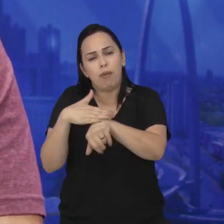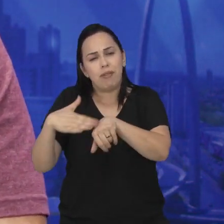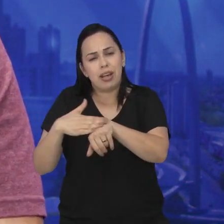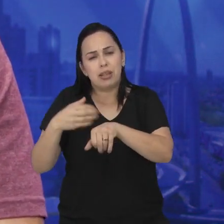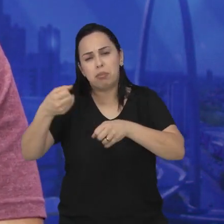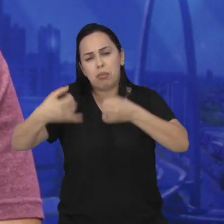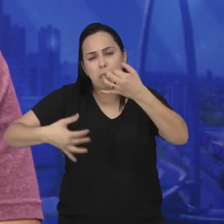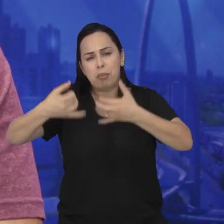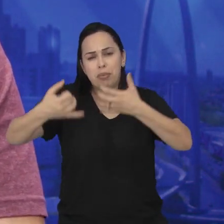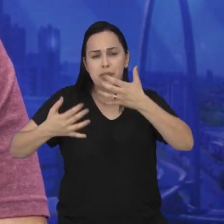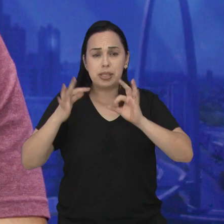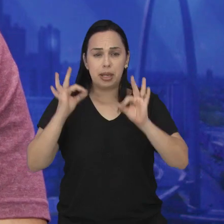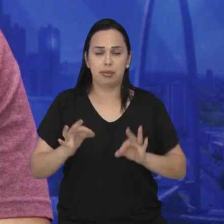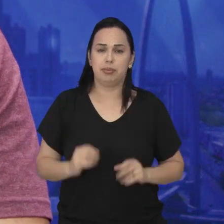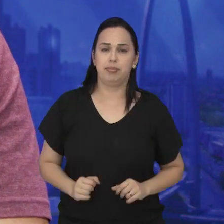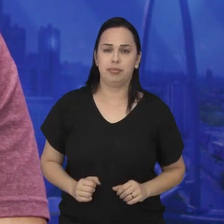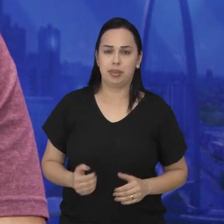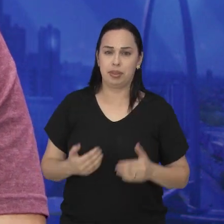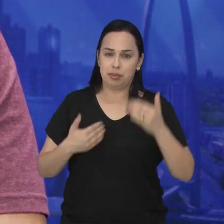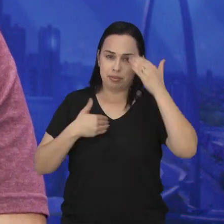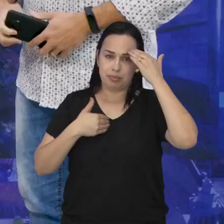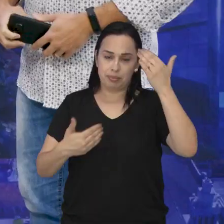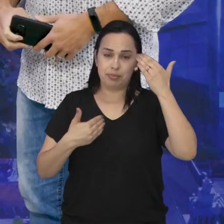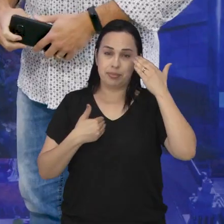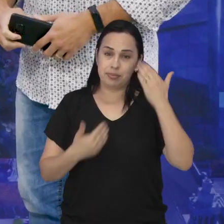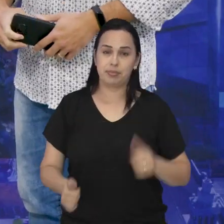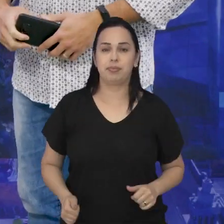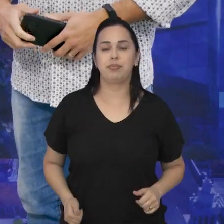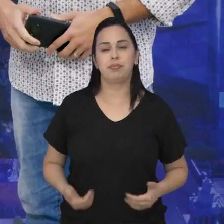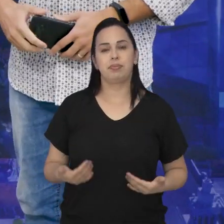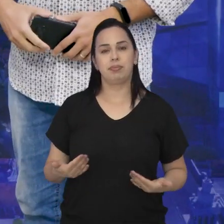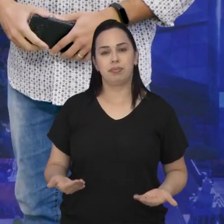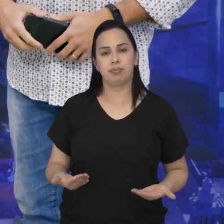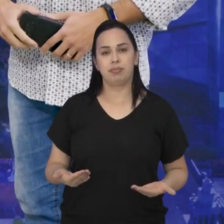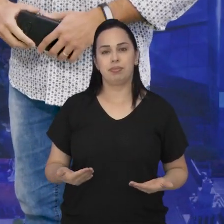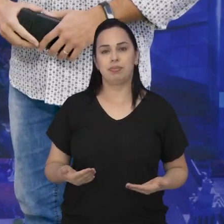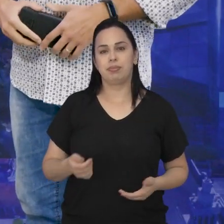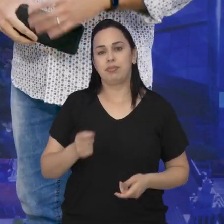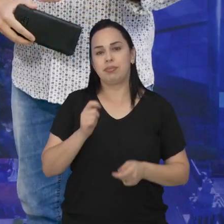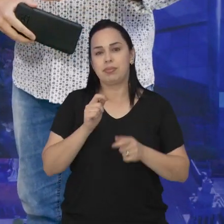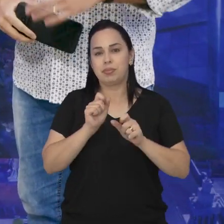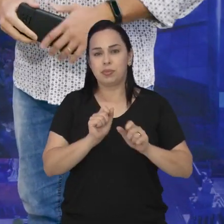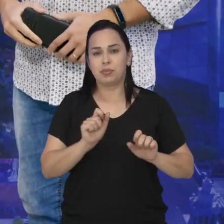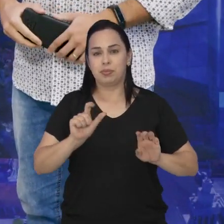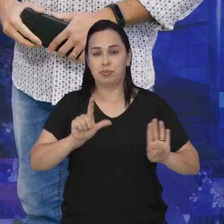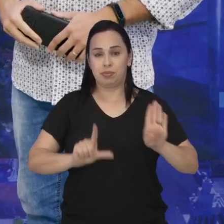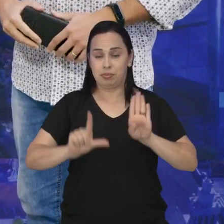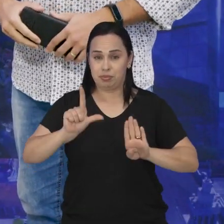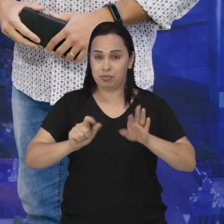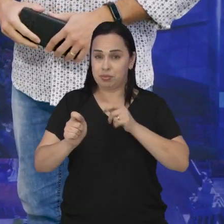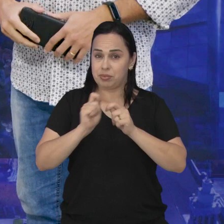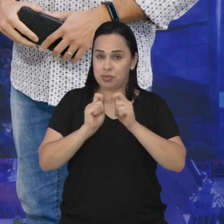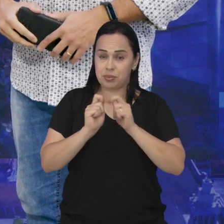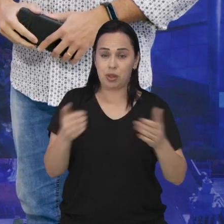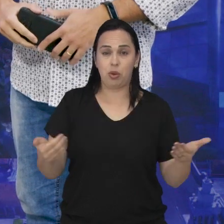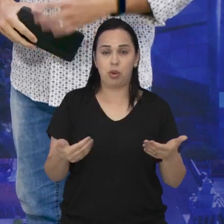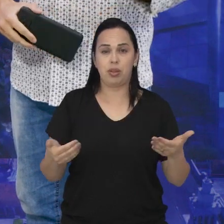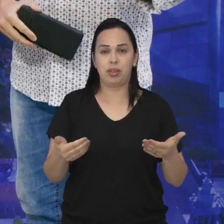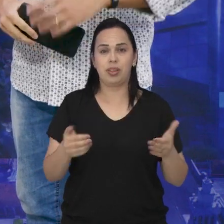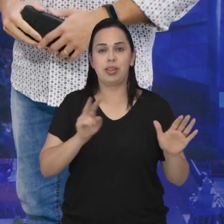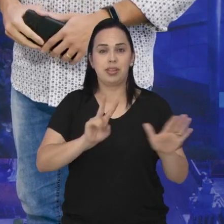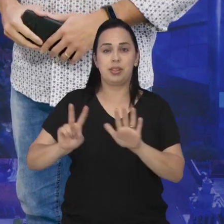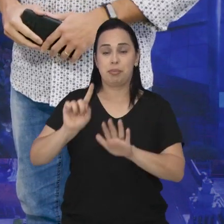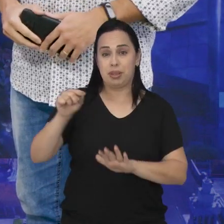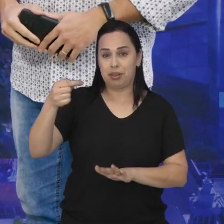vai discutir e dar uma devolutiva. Perfeito, muito obrigado. É isso aí pessoal, esse foi o Boletim Entrevistas de hoje.